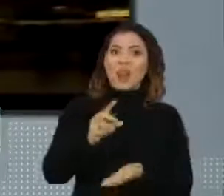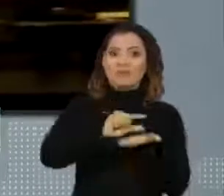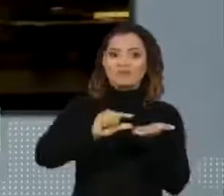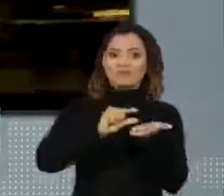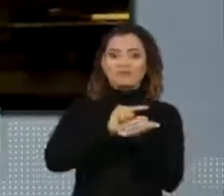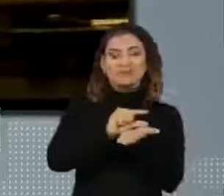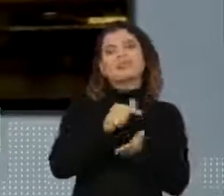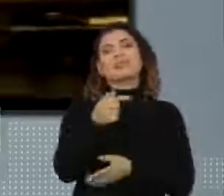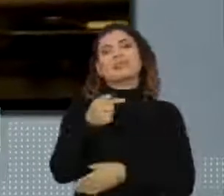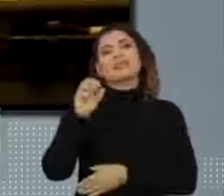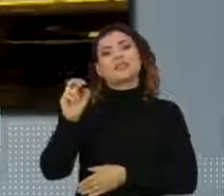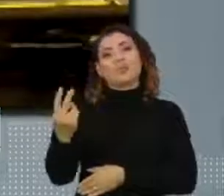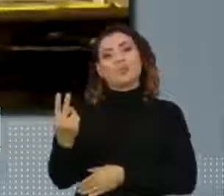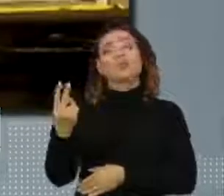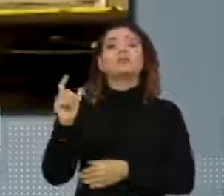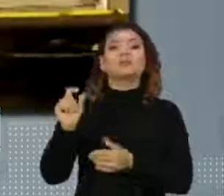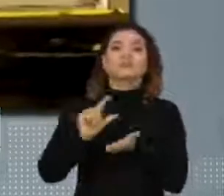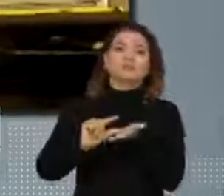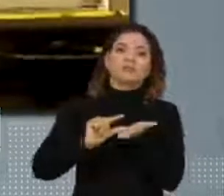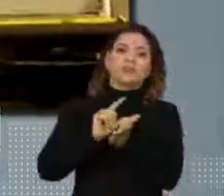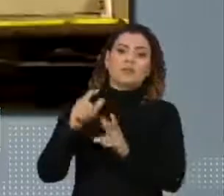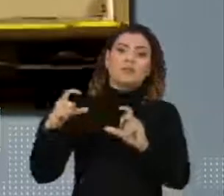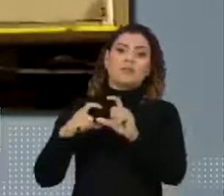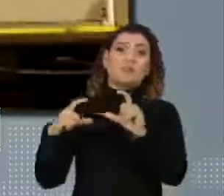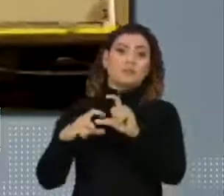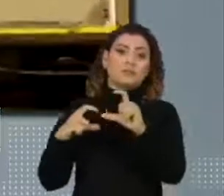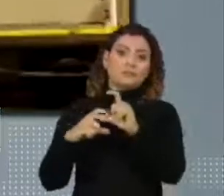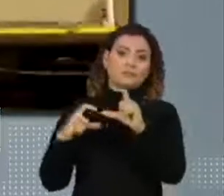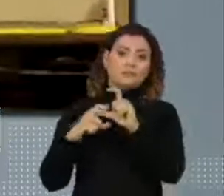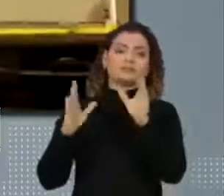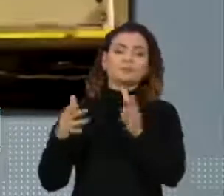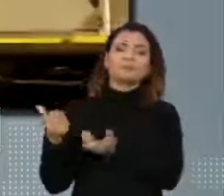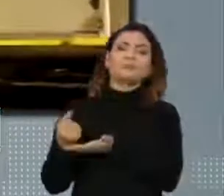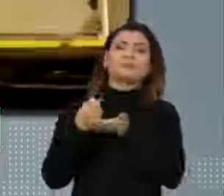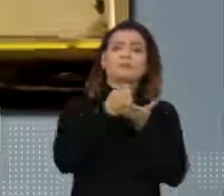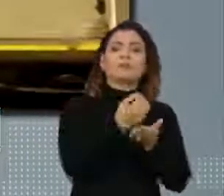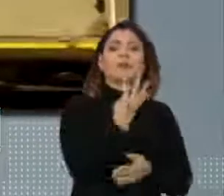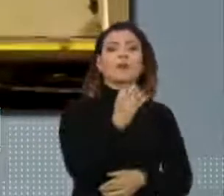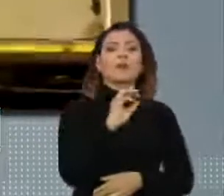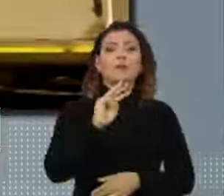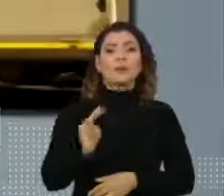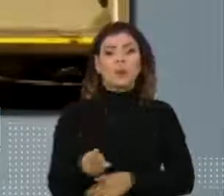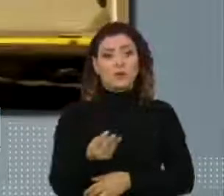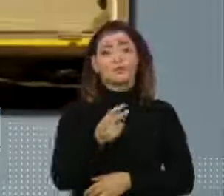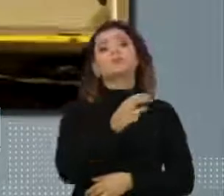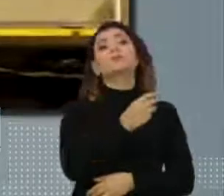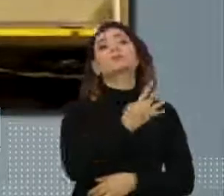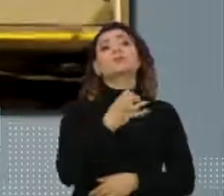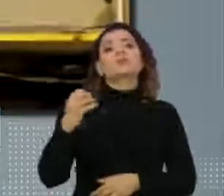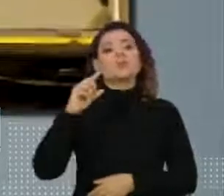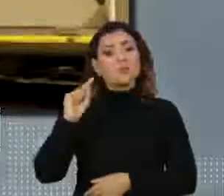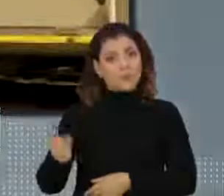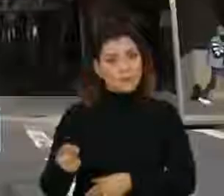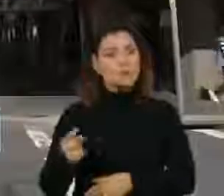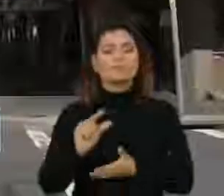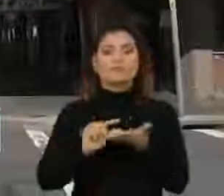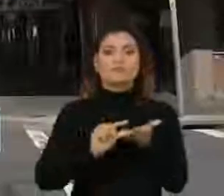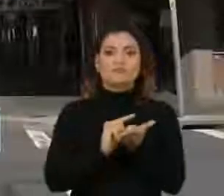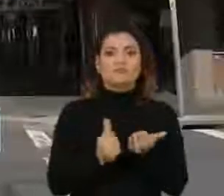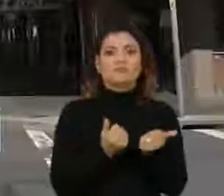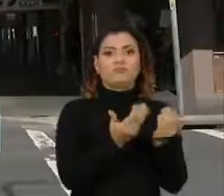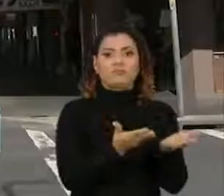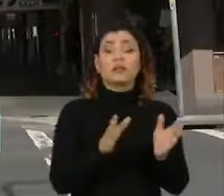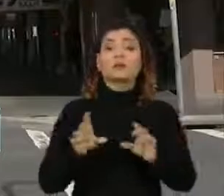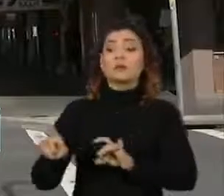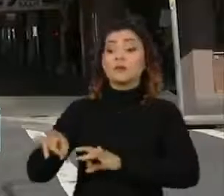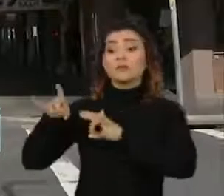72 mil doses da vacina da Pfizer. Até agora já foram entregues 40 milhões e 400 mil doses do imunizante. E